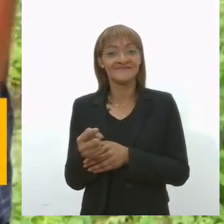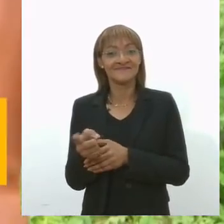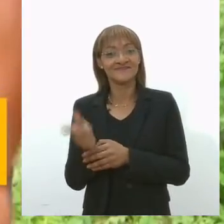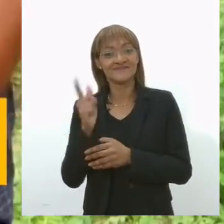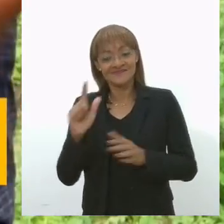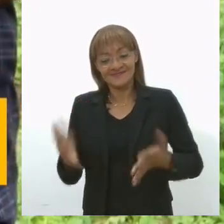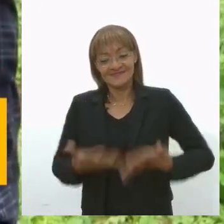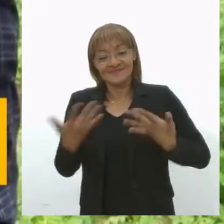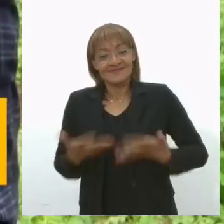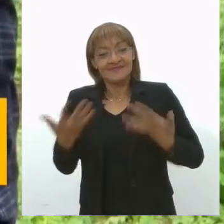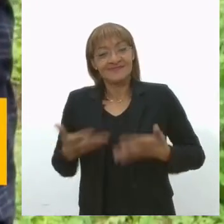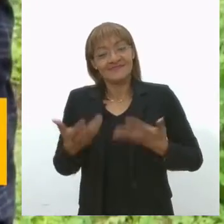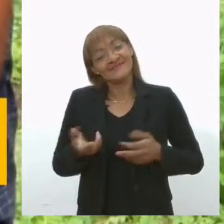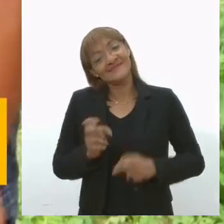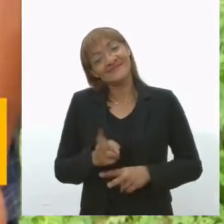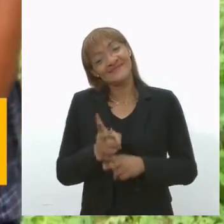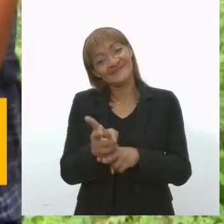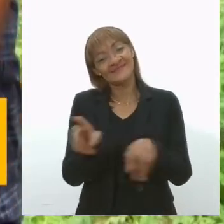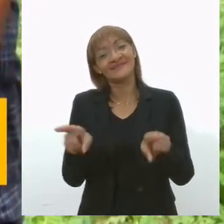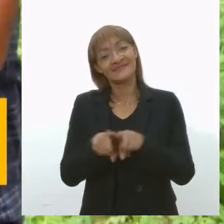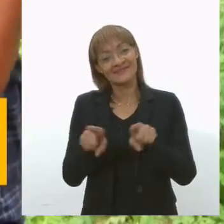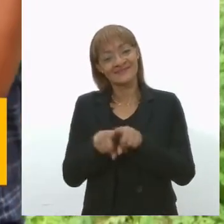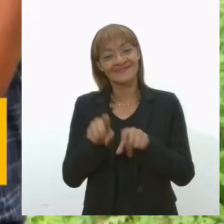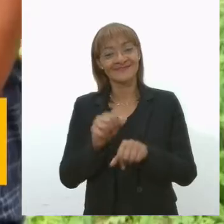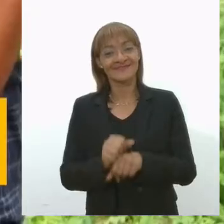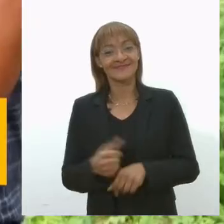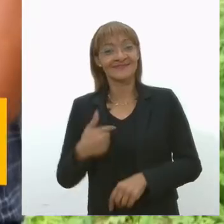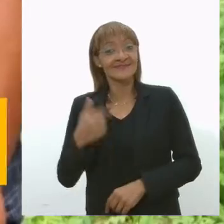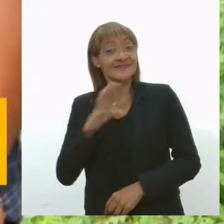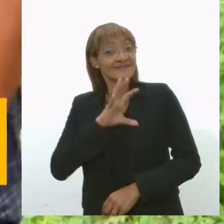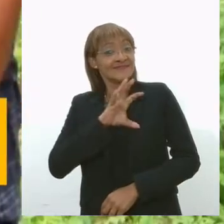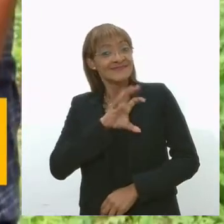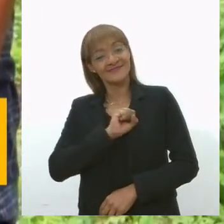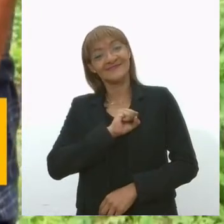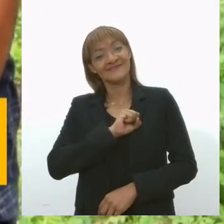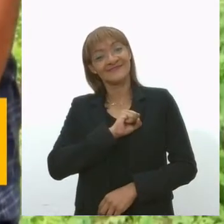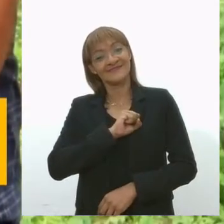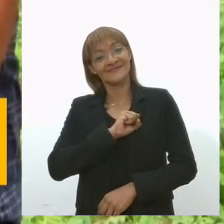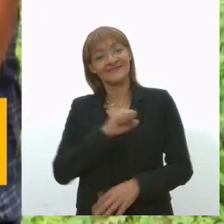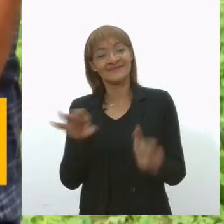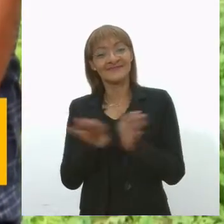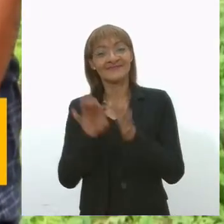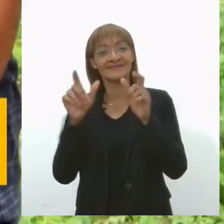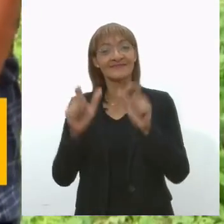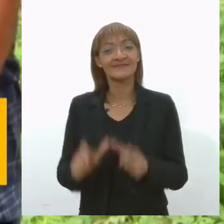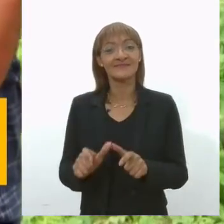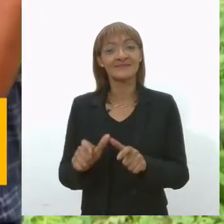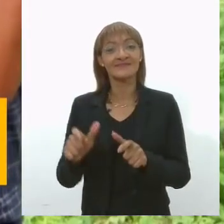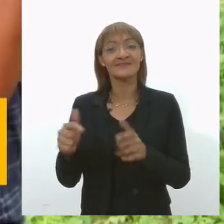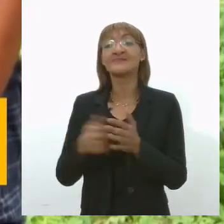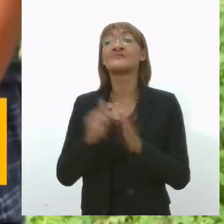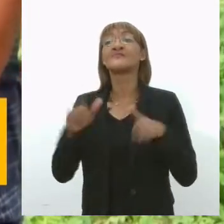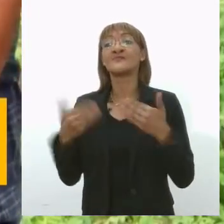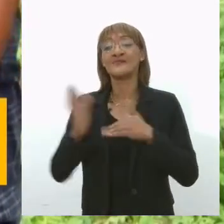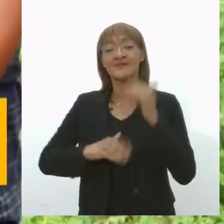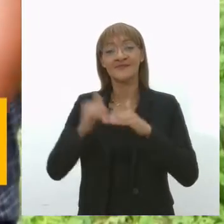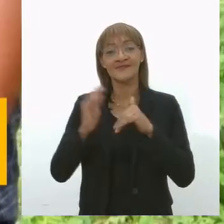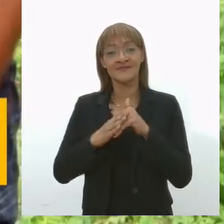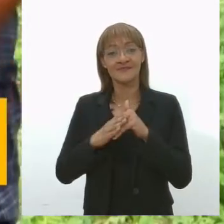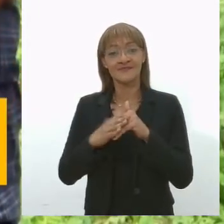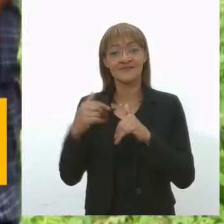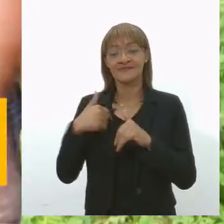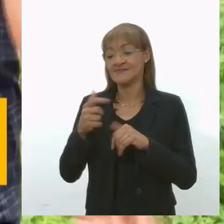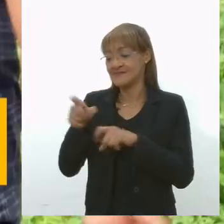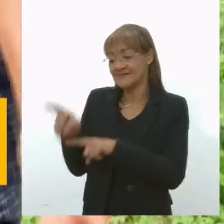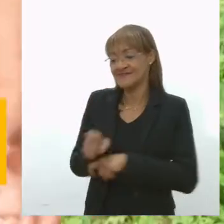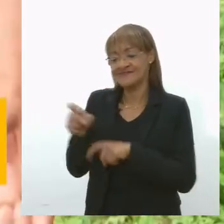a seguir essa carreira também da agricultura. Eu amo, eu amo, quando eu chego no local e pergunto, qual é a sua profissão? Lavrador, agricultor. Eu amo